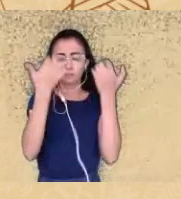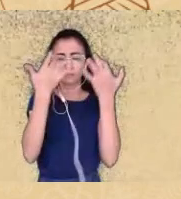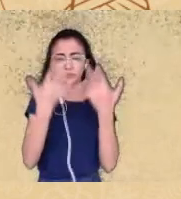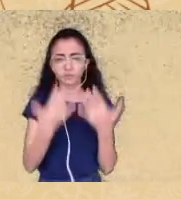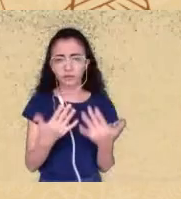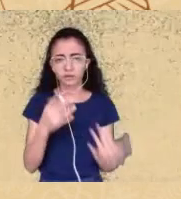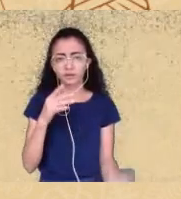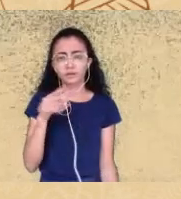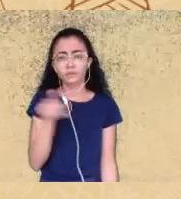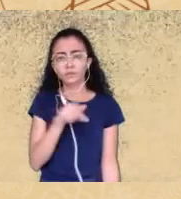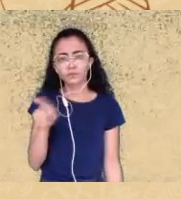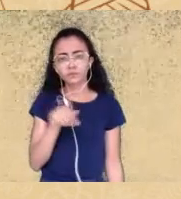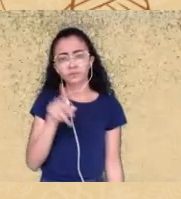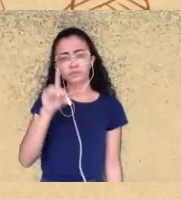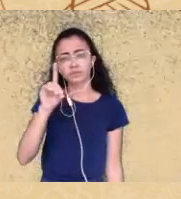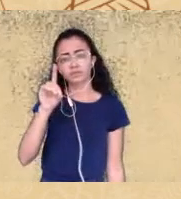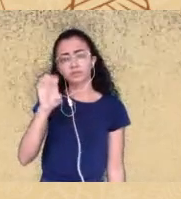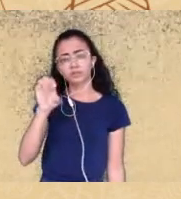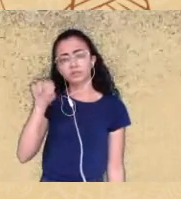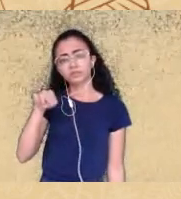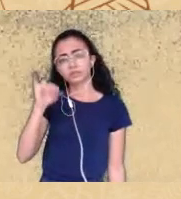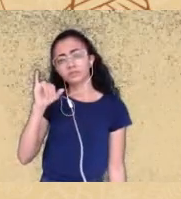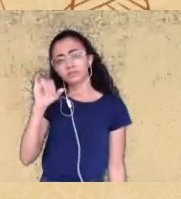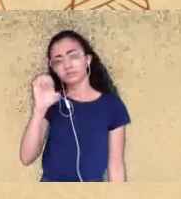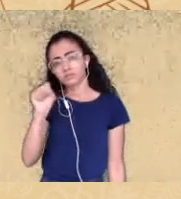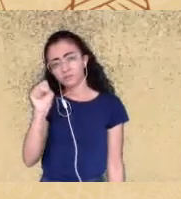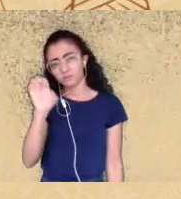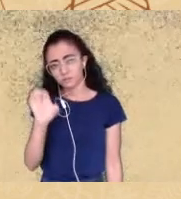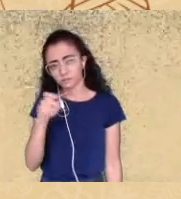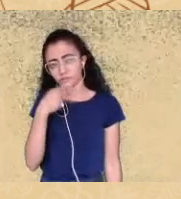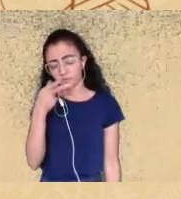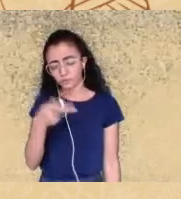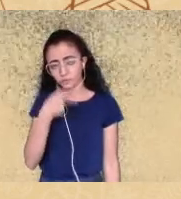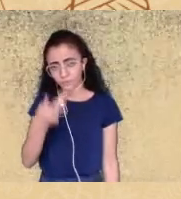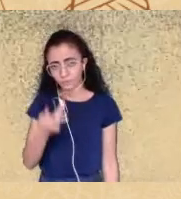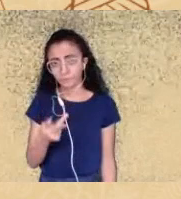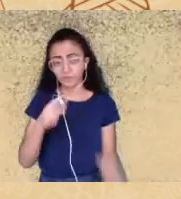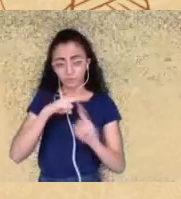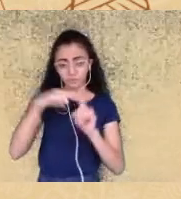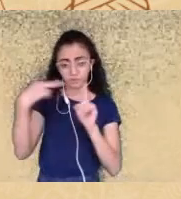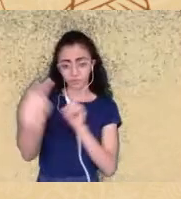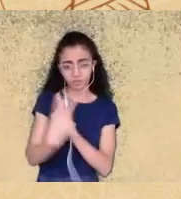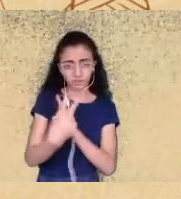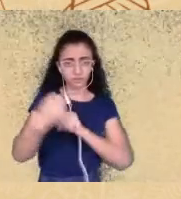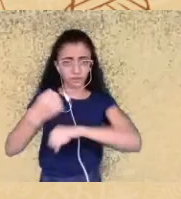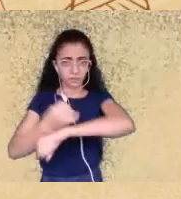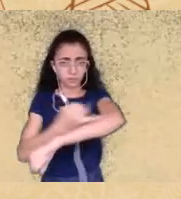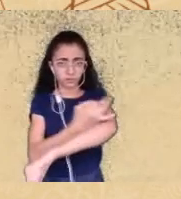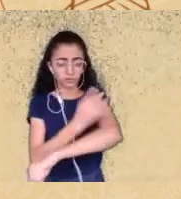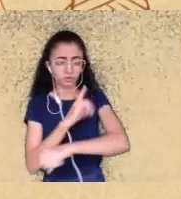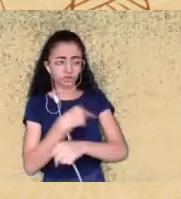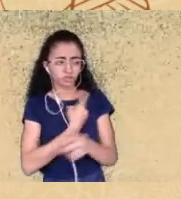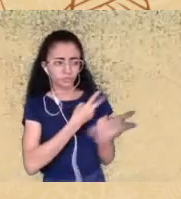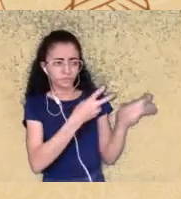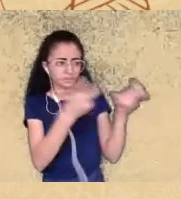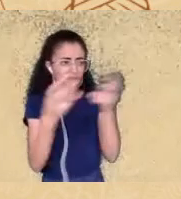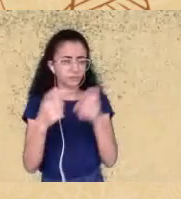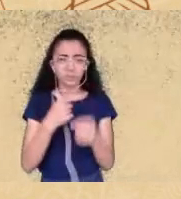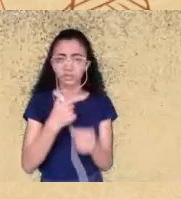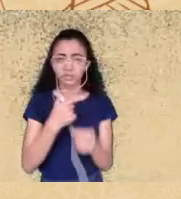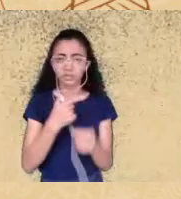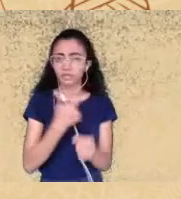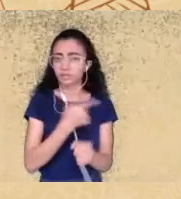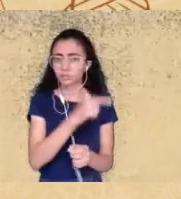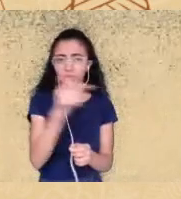trouxe que do ponto de vista emocional se a gente lembra que não houve reparação histórica da violência colonial